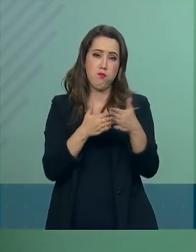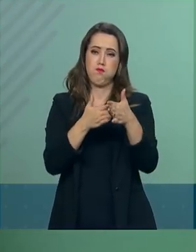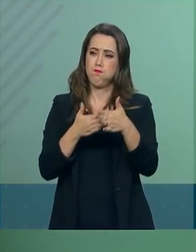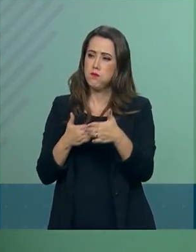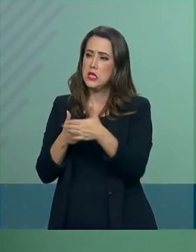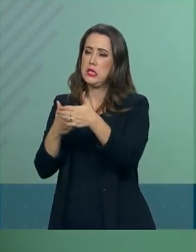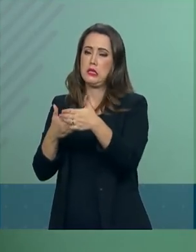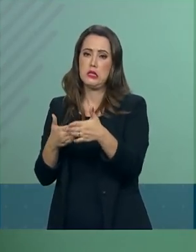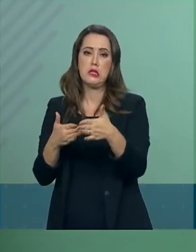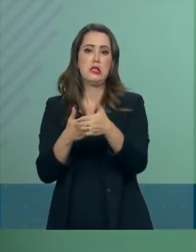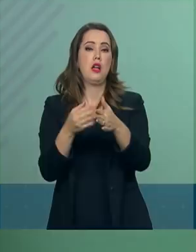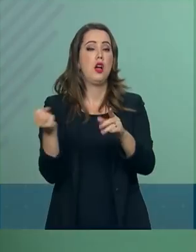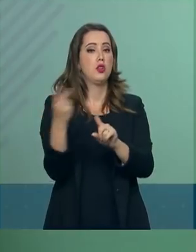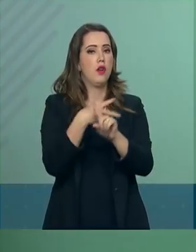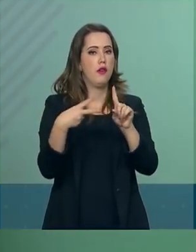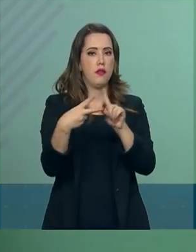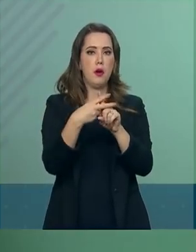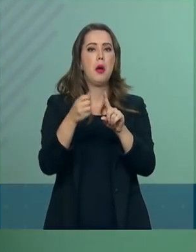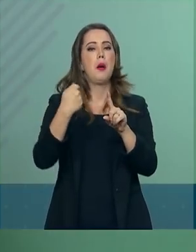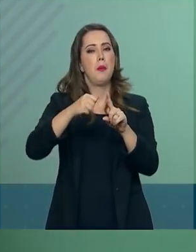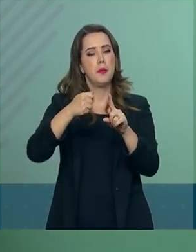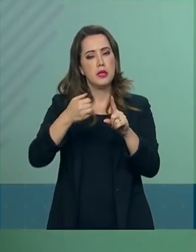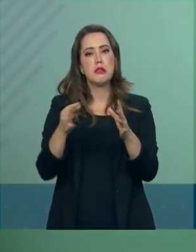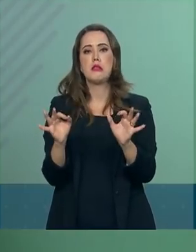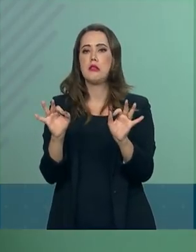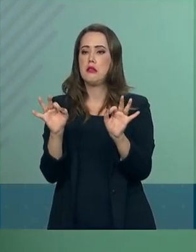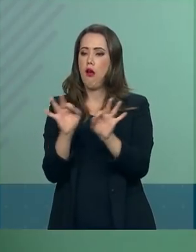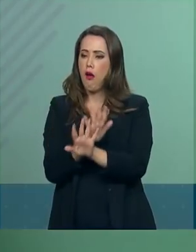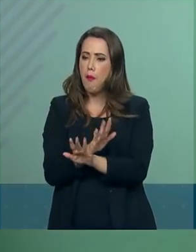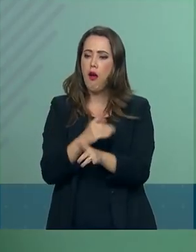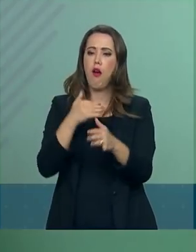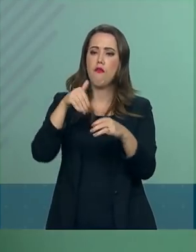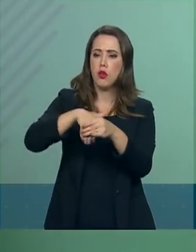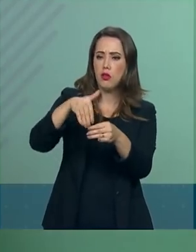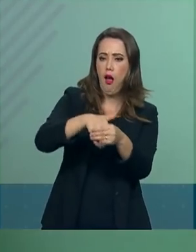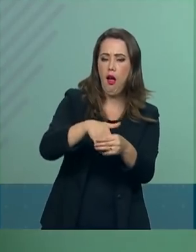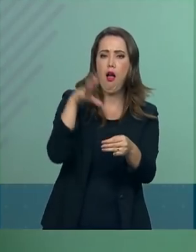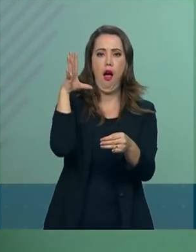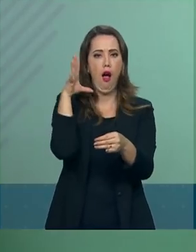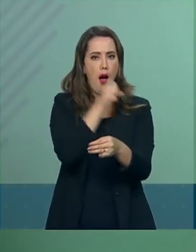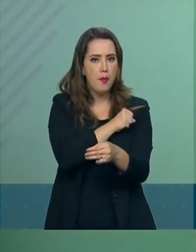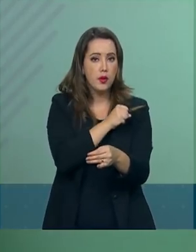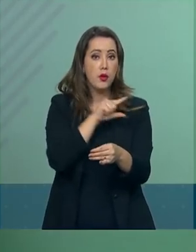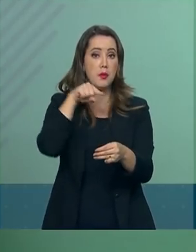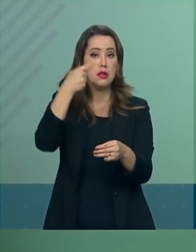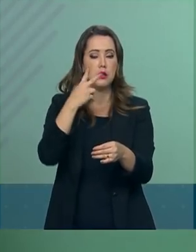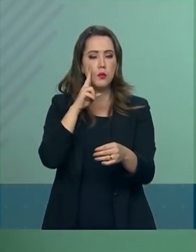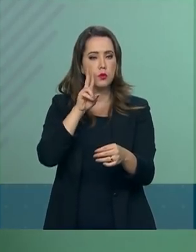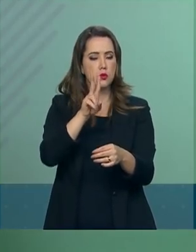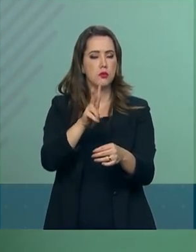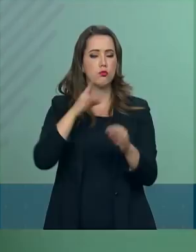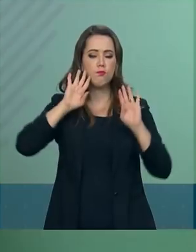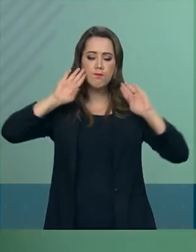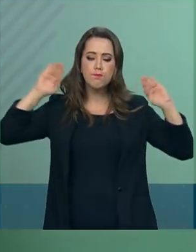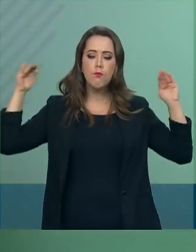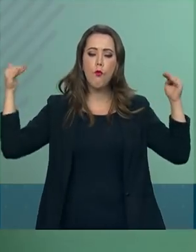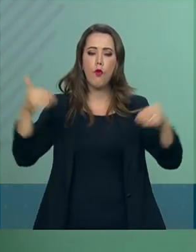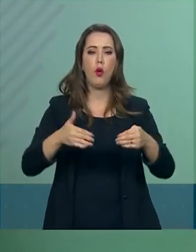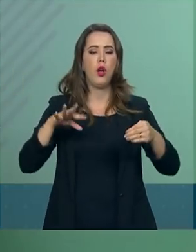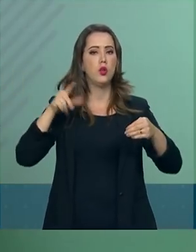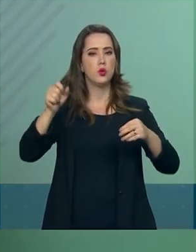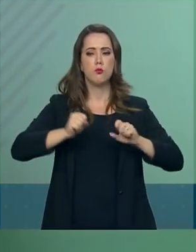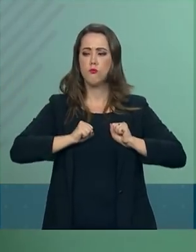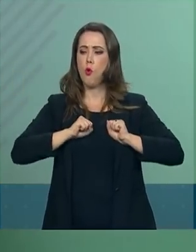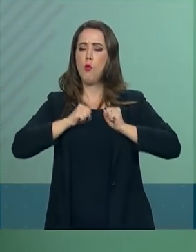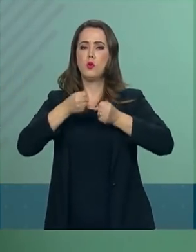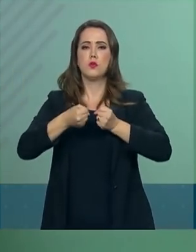da aprovação da nova Previdência, precisam ser consideradas o mais rápido possível para que tenhamos todo mundo, com